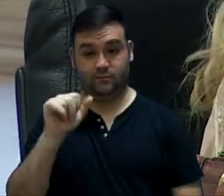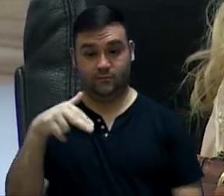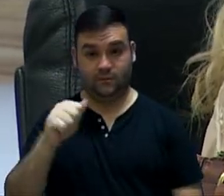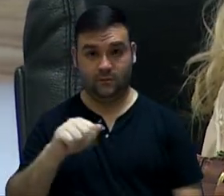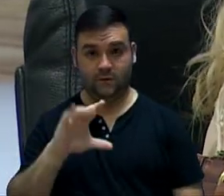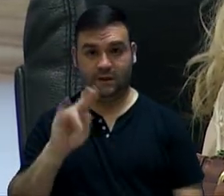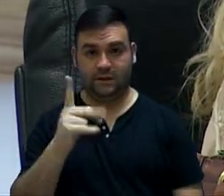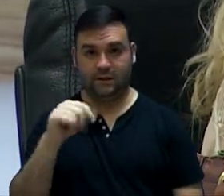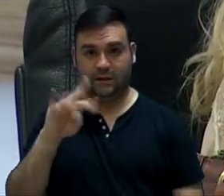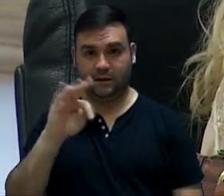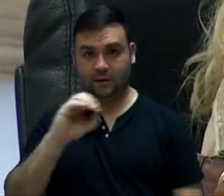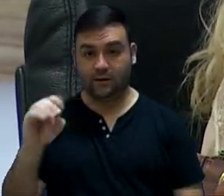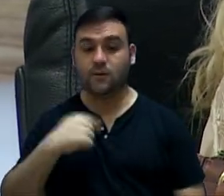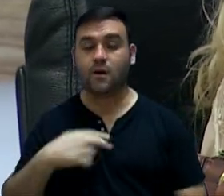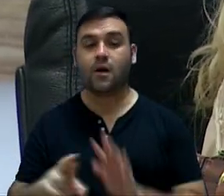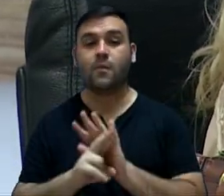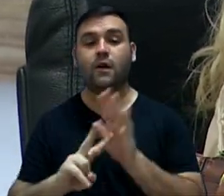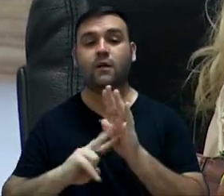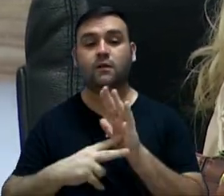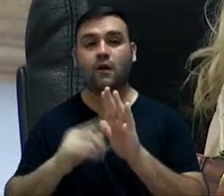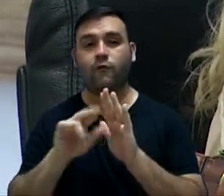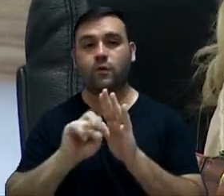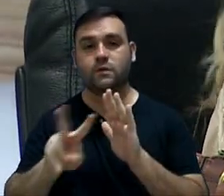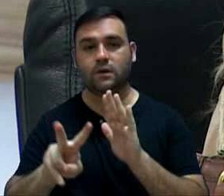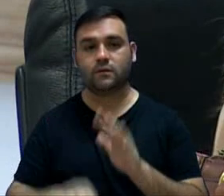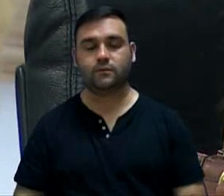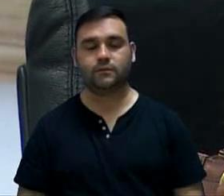Quinelato, represento a FUNSERV.